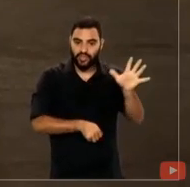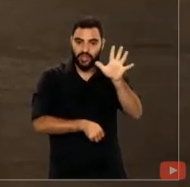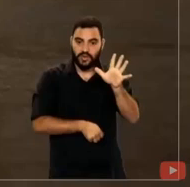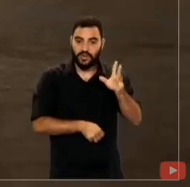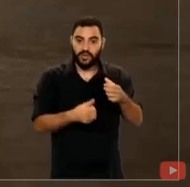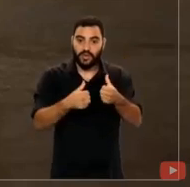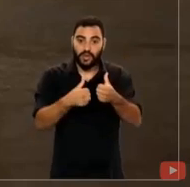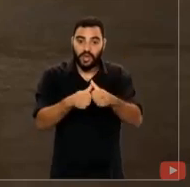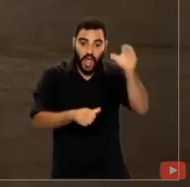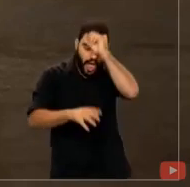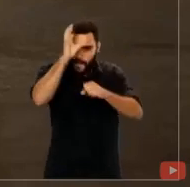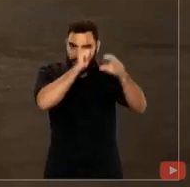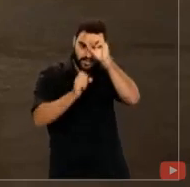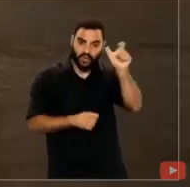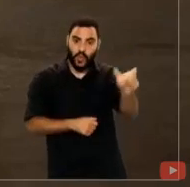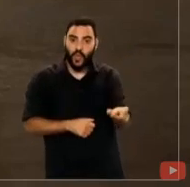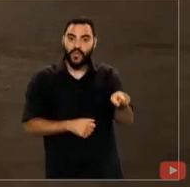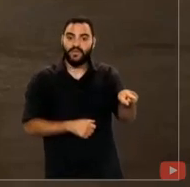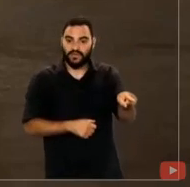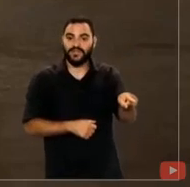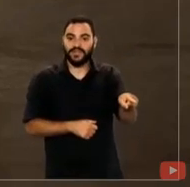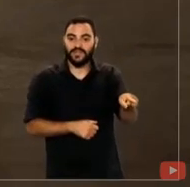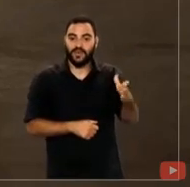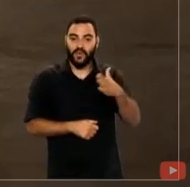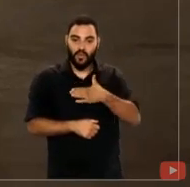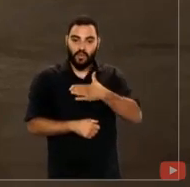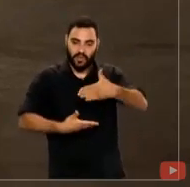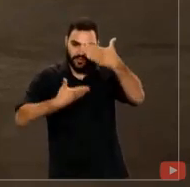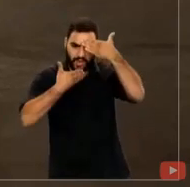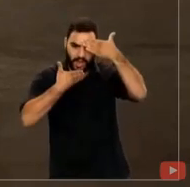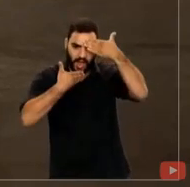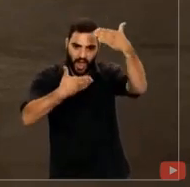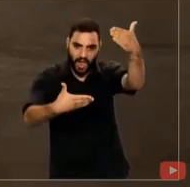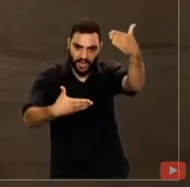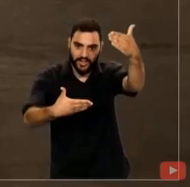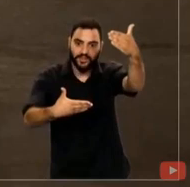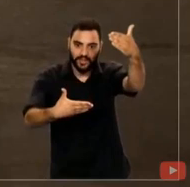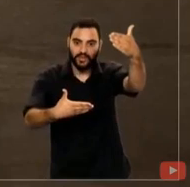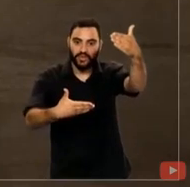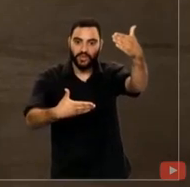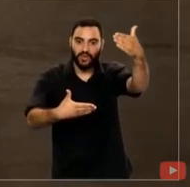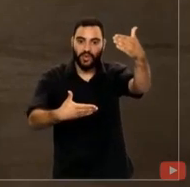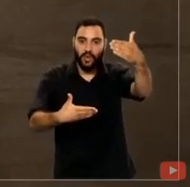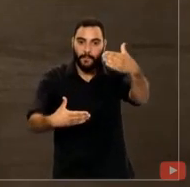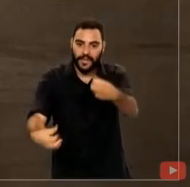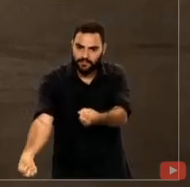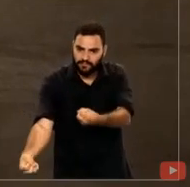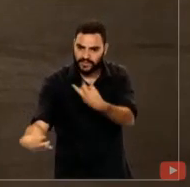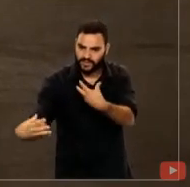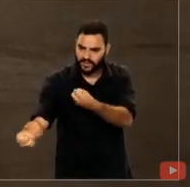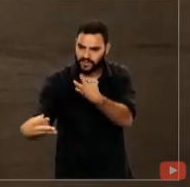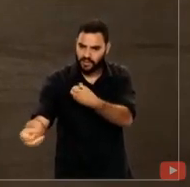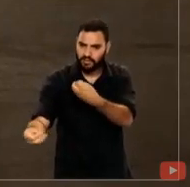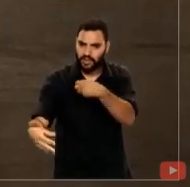seu discípulo e continuar sendo, os meus agradecimentos pelas balizas mestras de